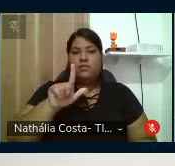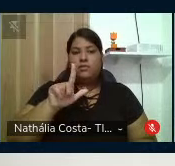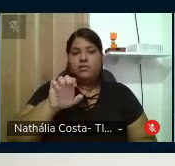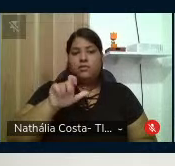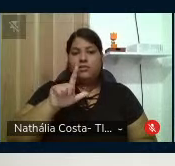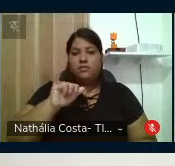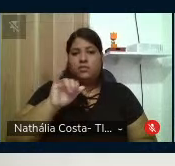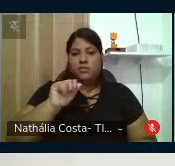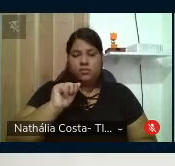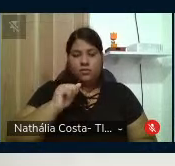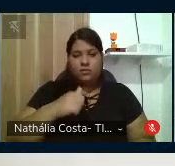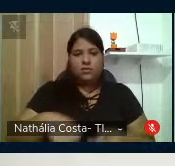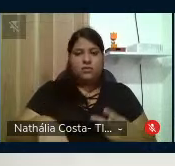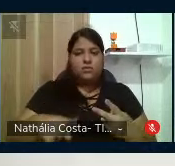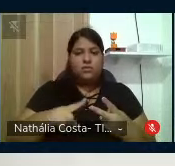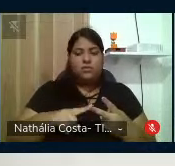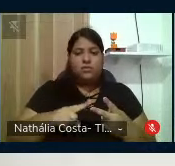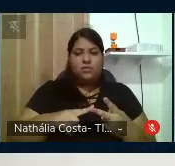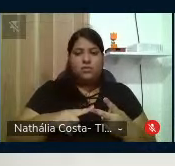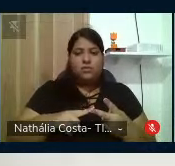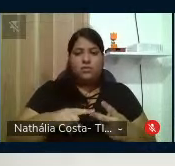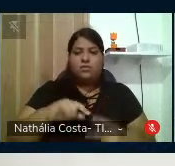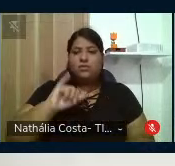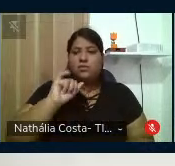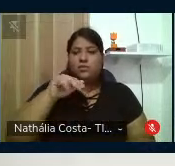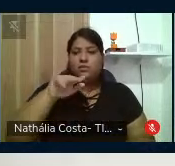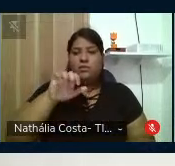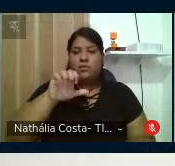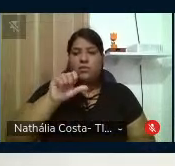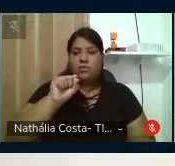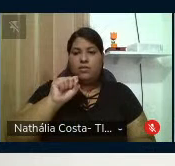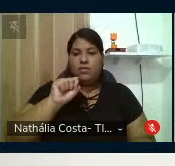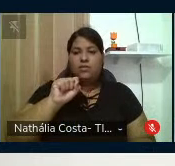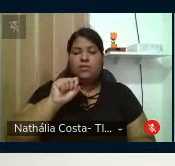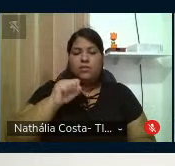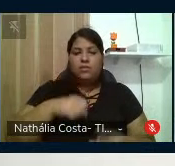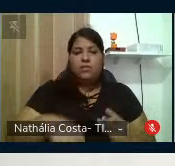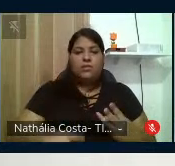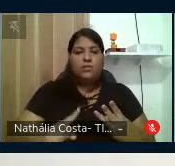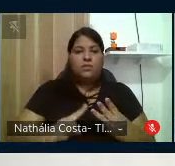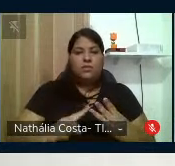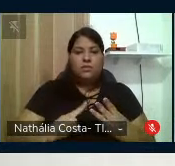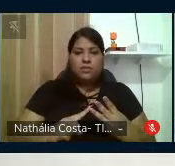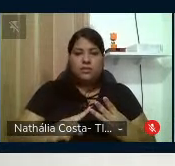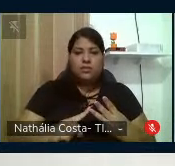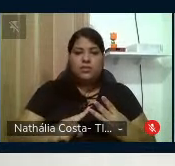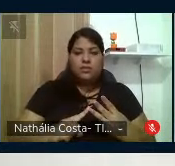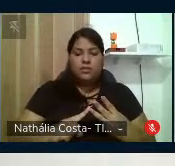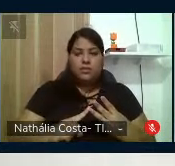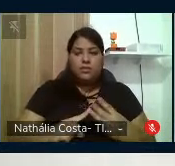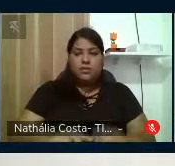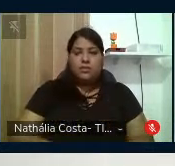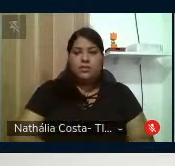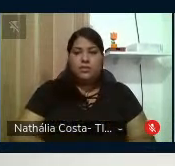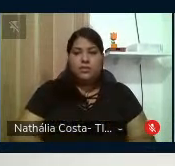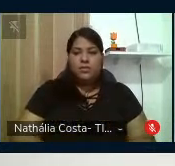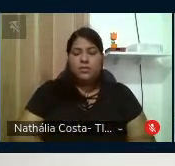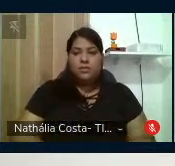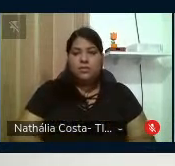Albuquerque, Inês Fornari e